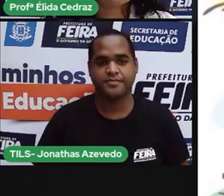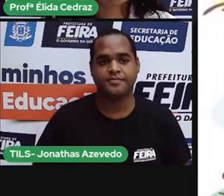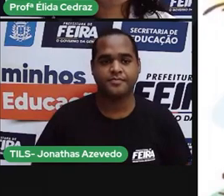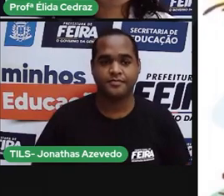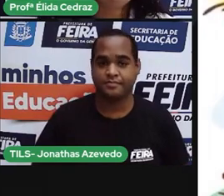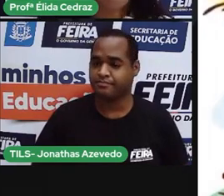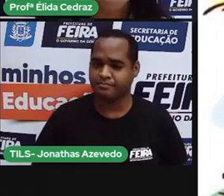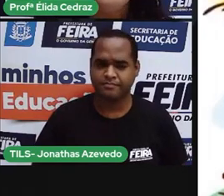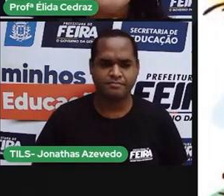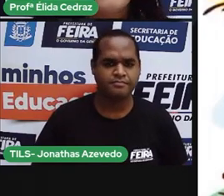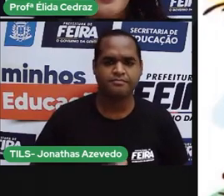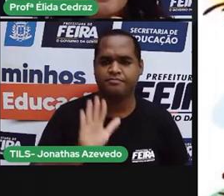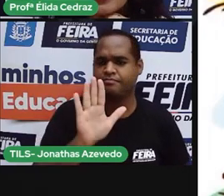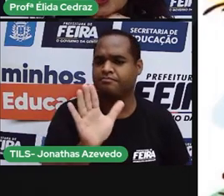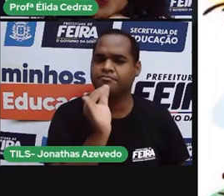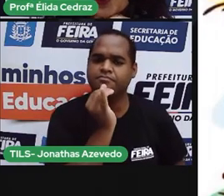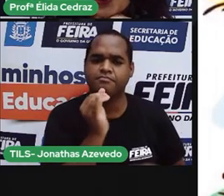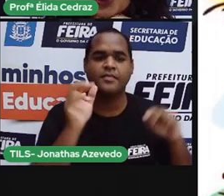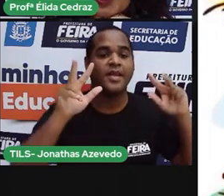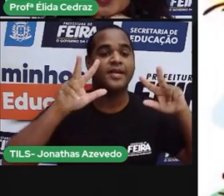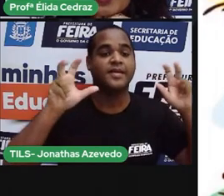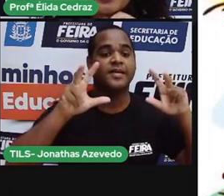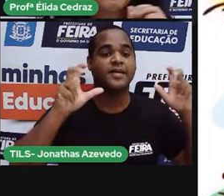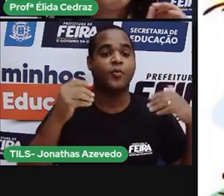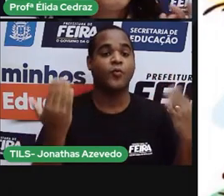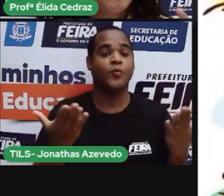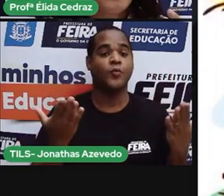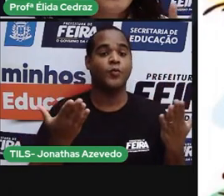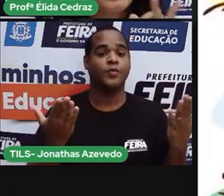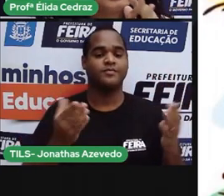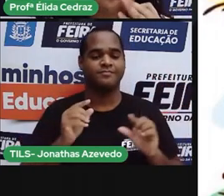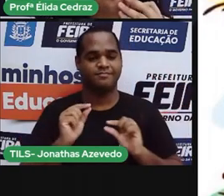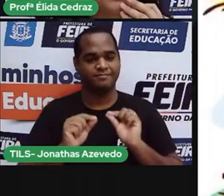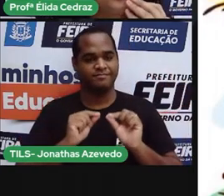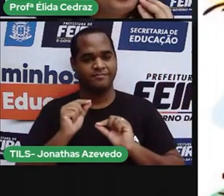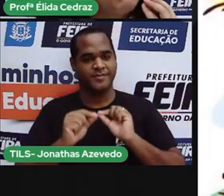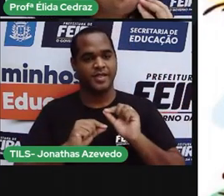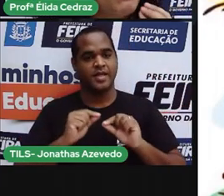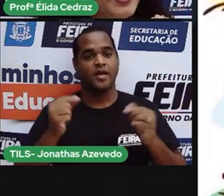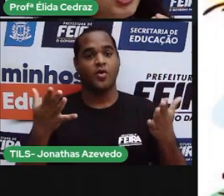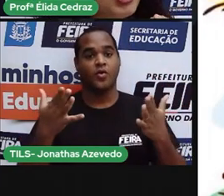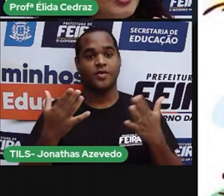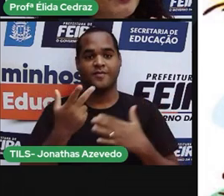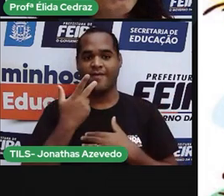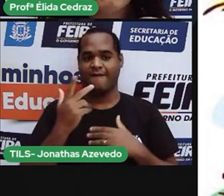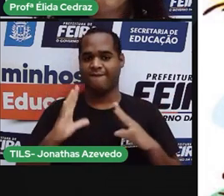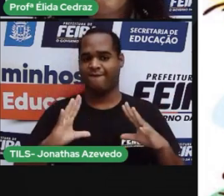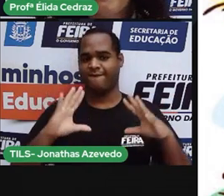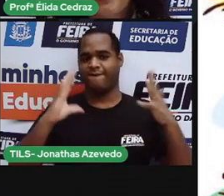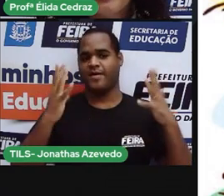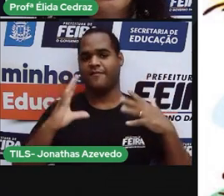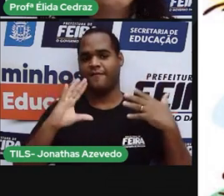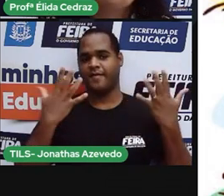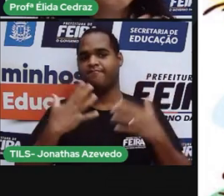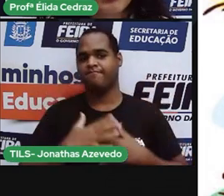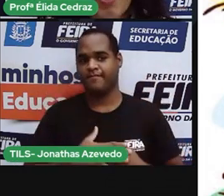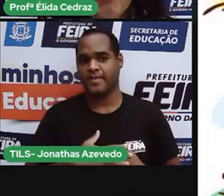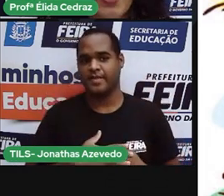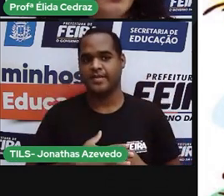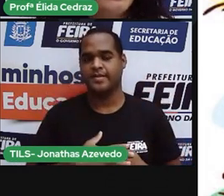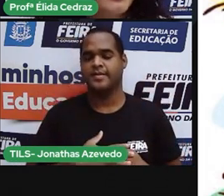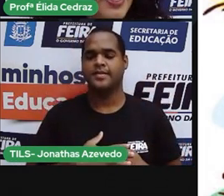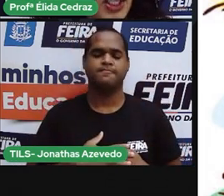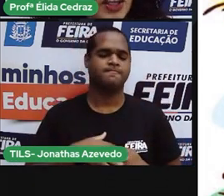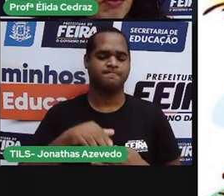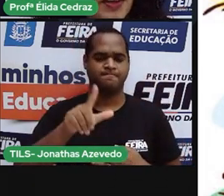Mas, o tema de hoje, a gente vai falar de festa. É, tudo